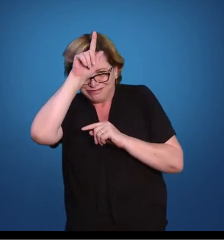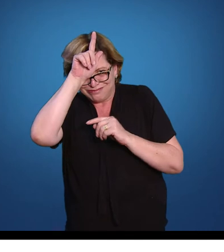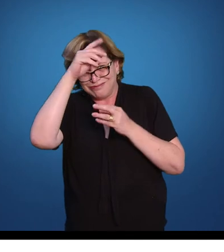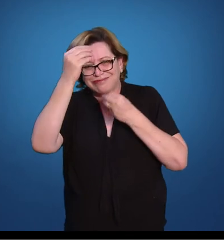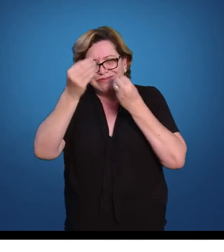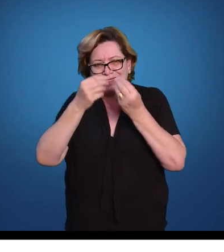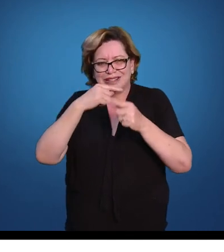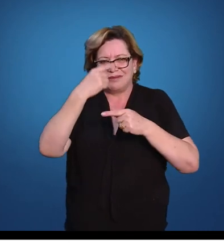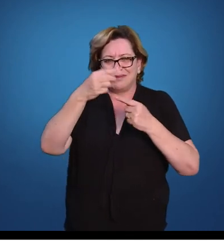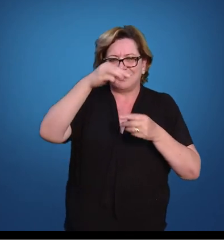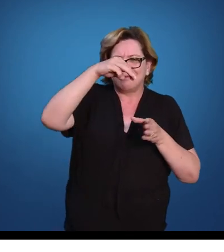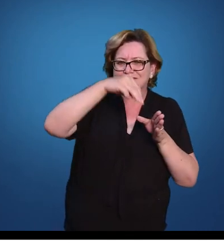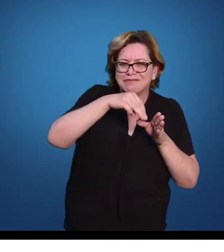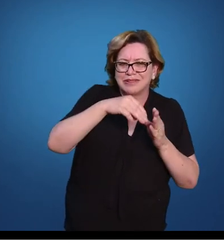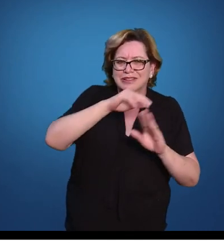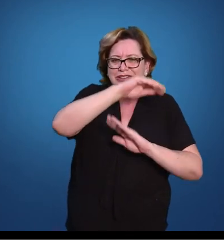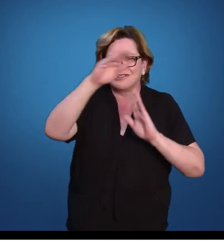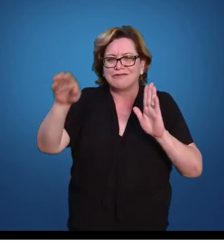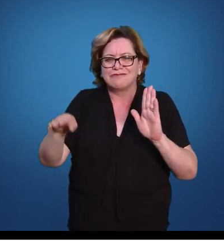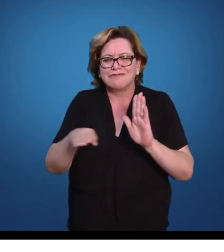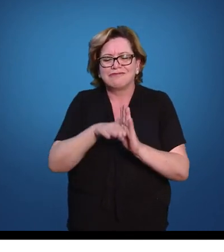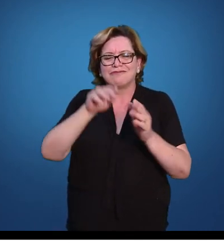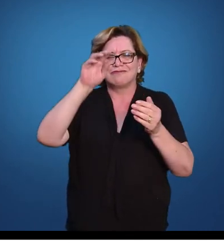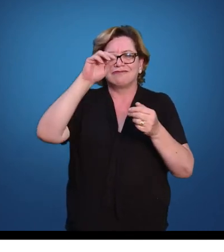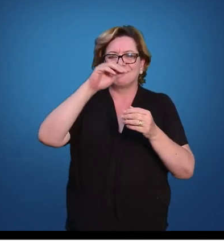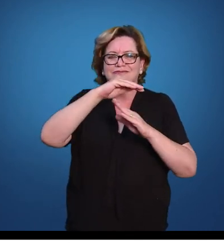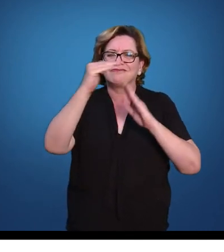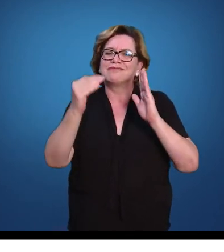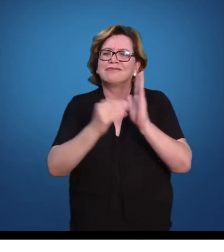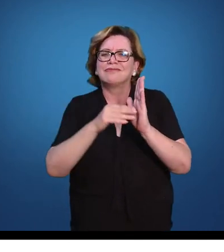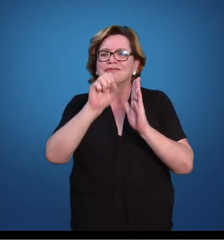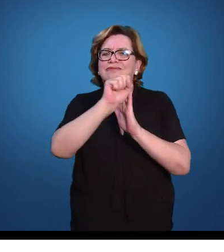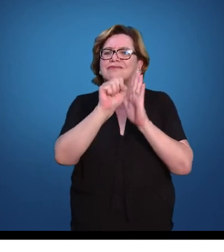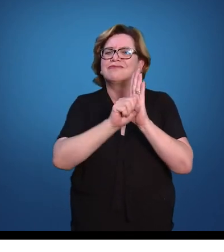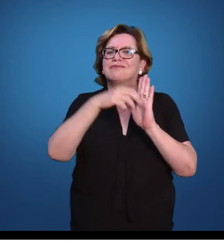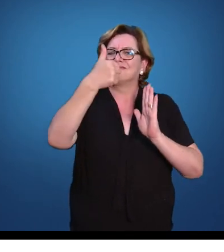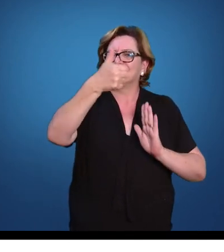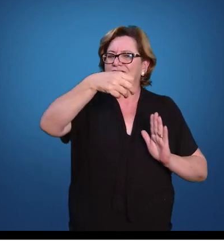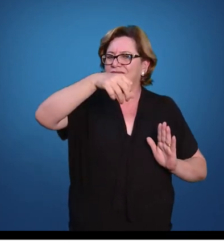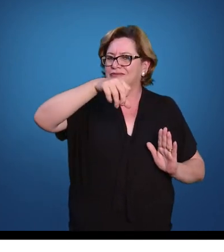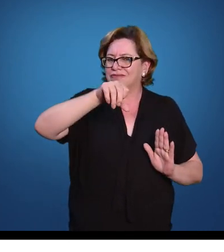passamos pela Idade Média, chegamos no século XIX com a produção